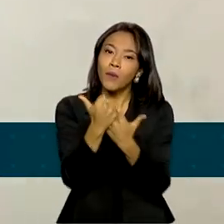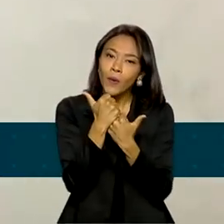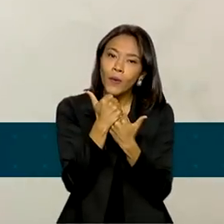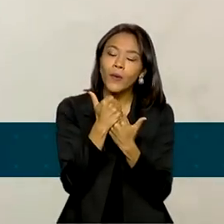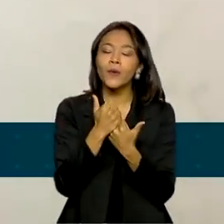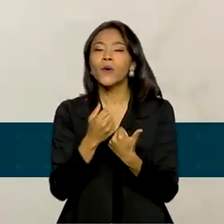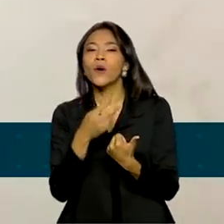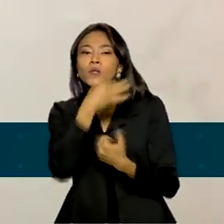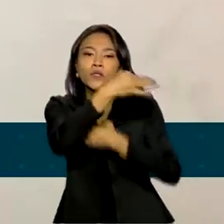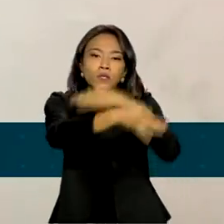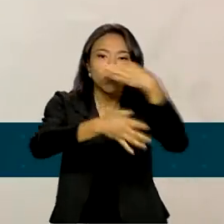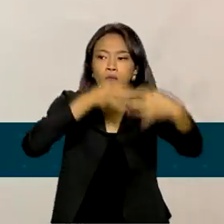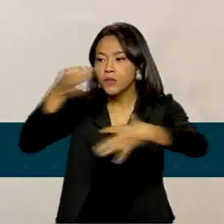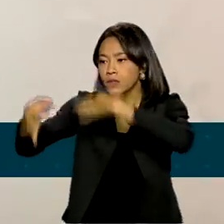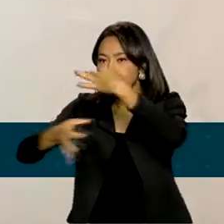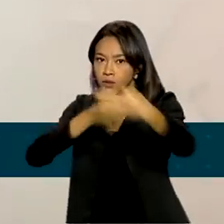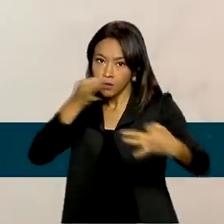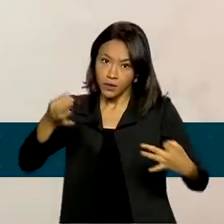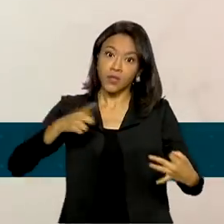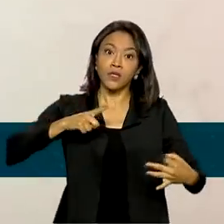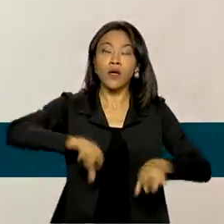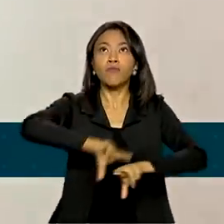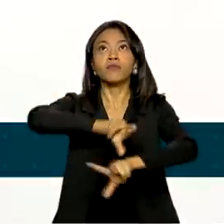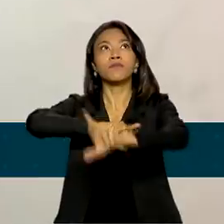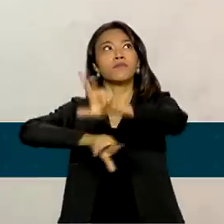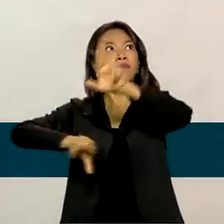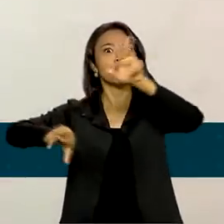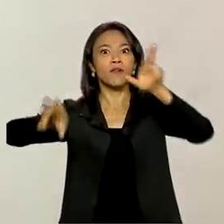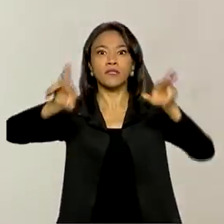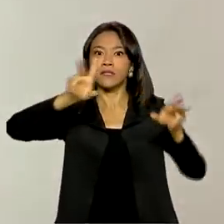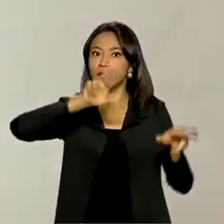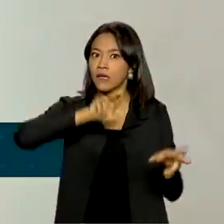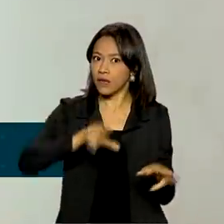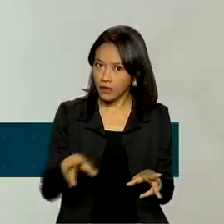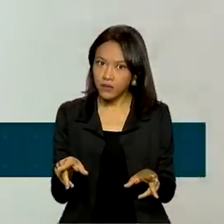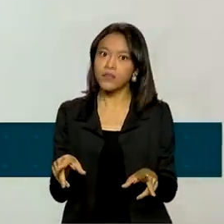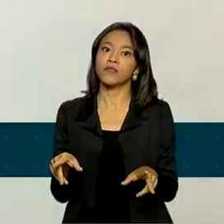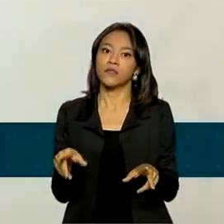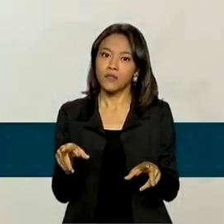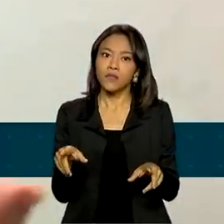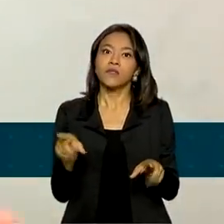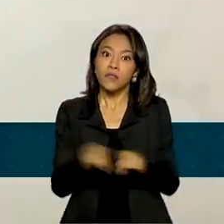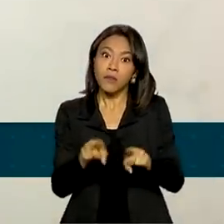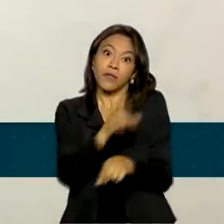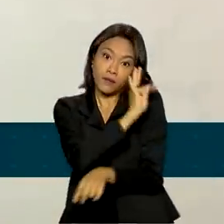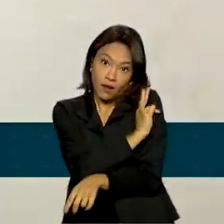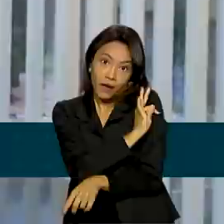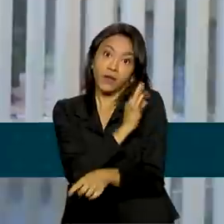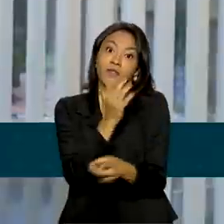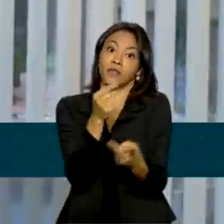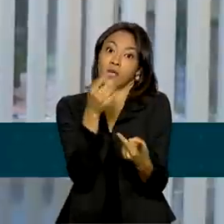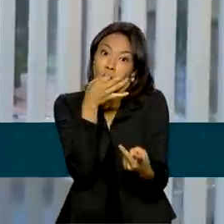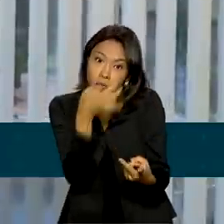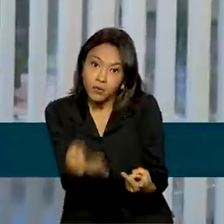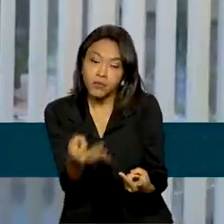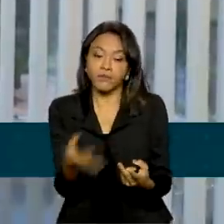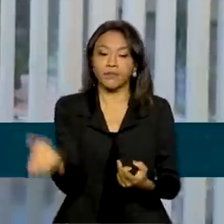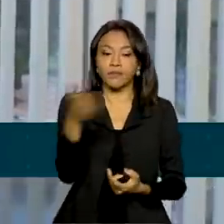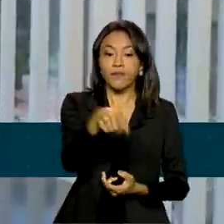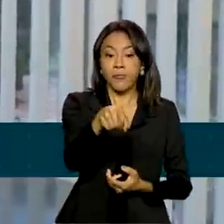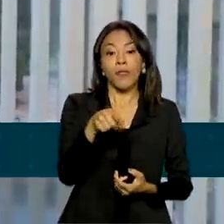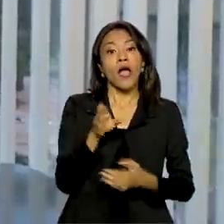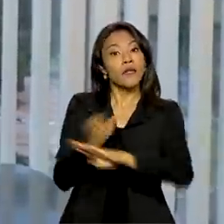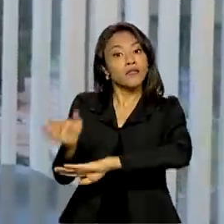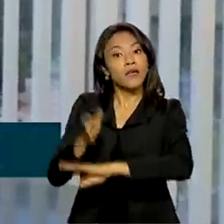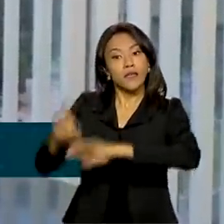olhares, para garantir que existe uma diversidade de visões técnicas ou de opinião. Acesse a plataforma